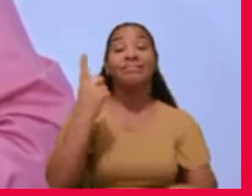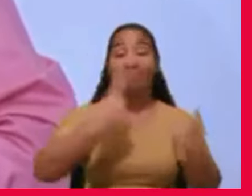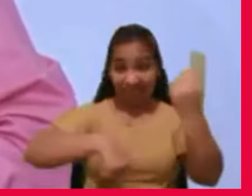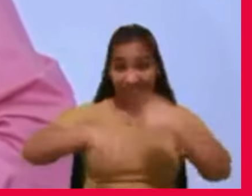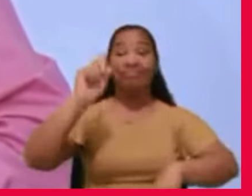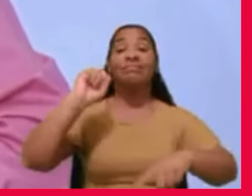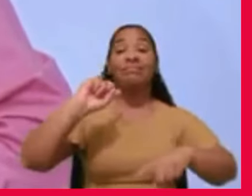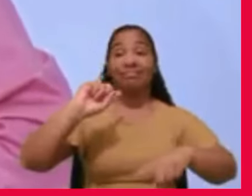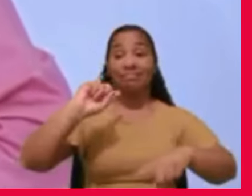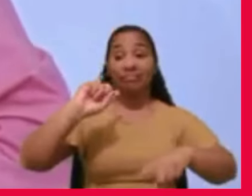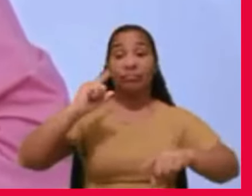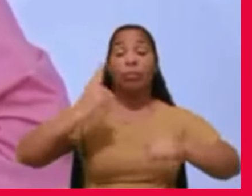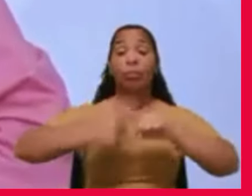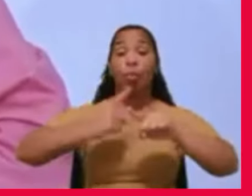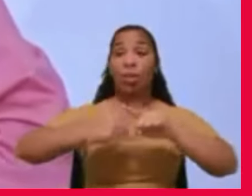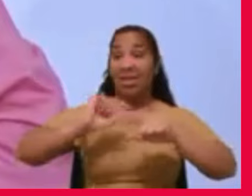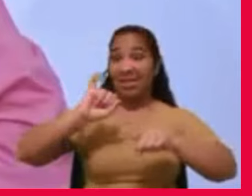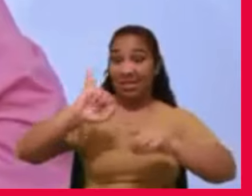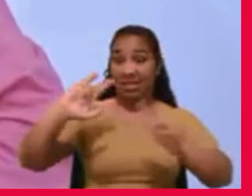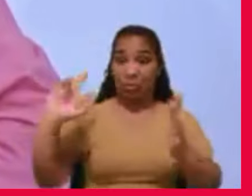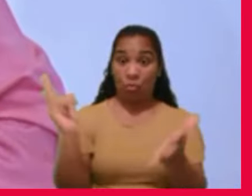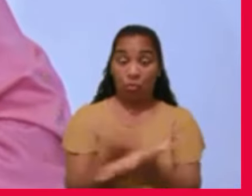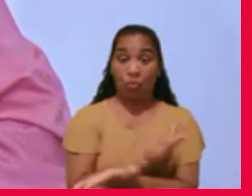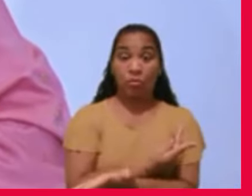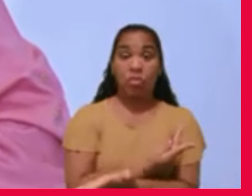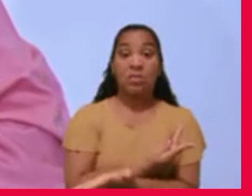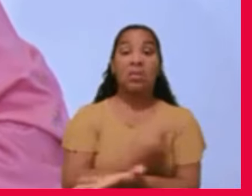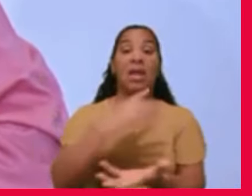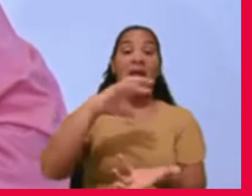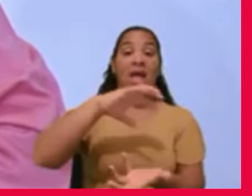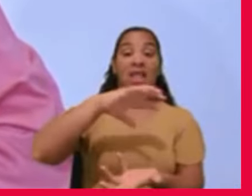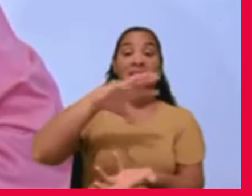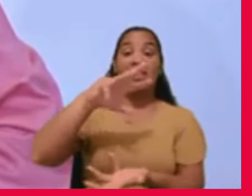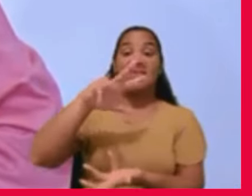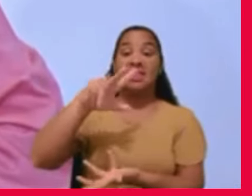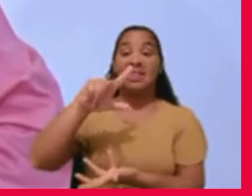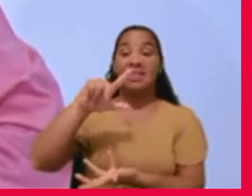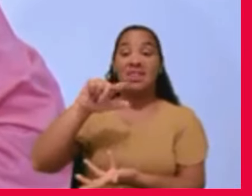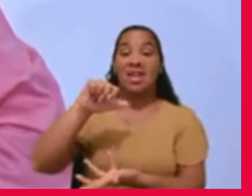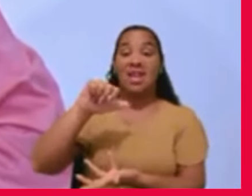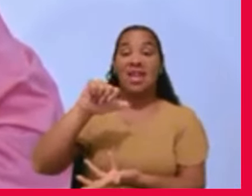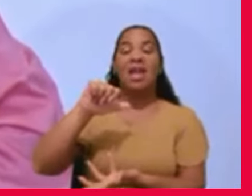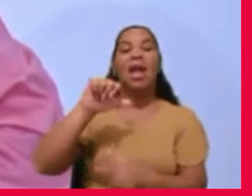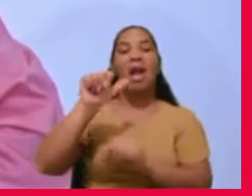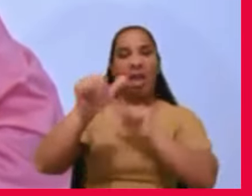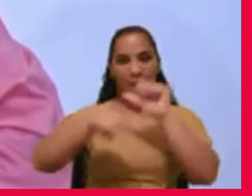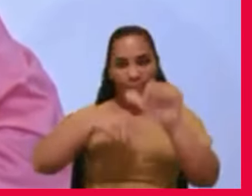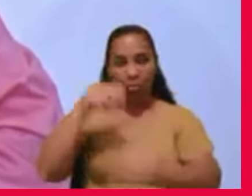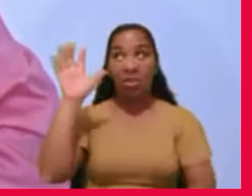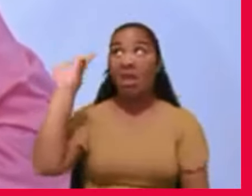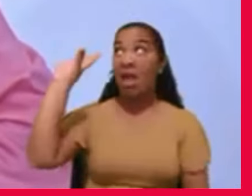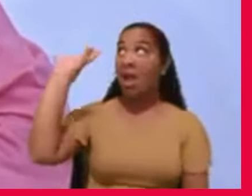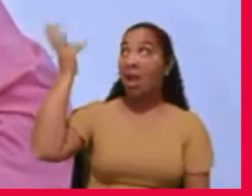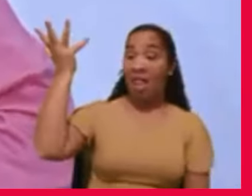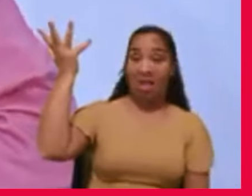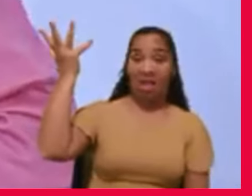verticalização, a Terra também terá um clima ideal para recursos